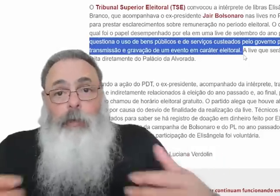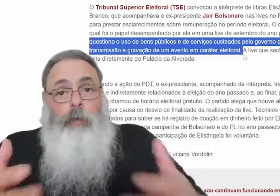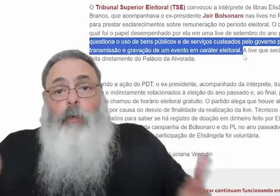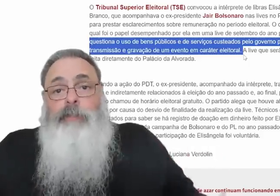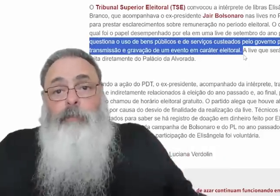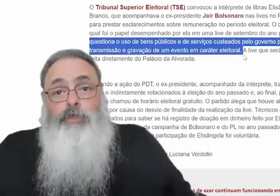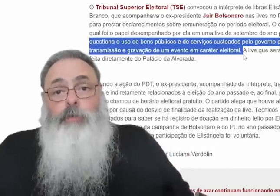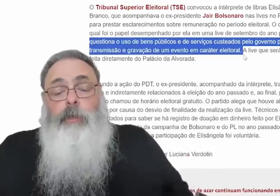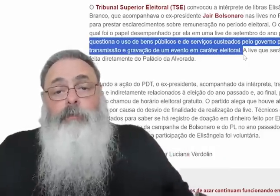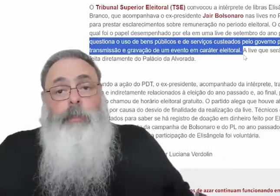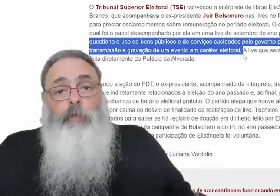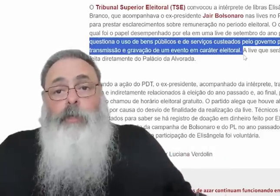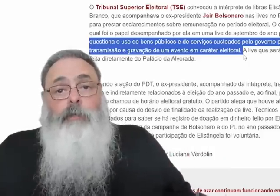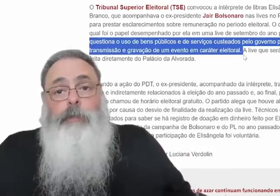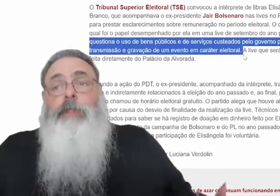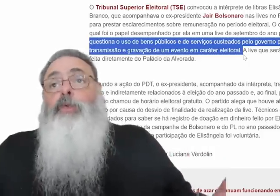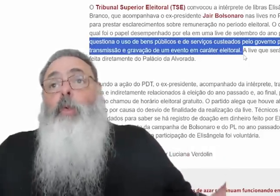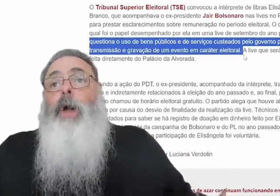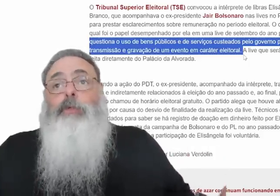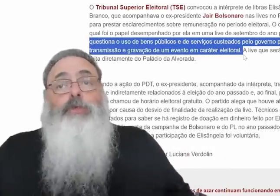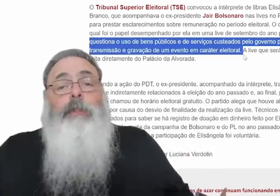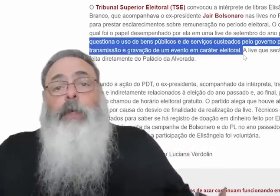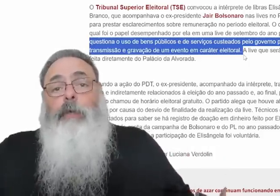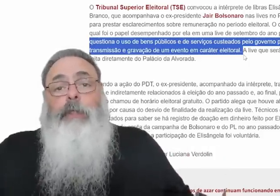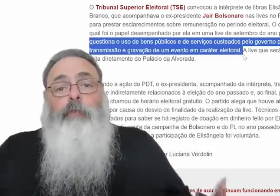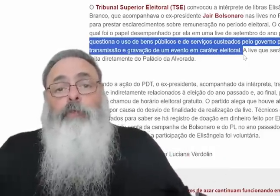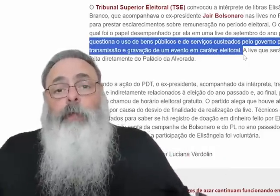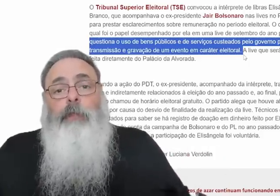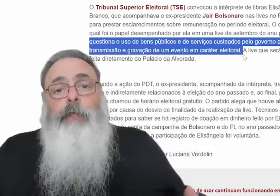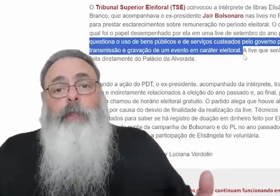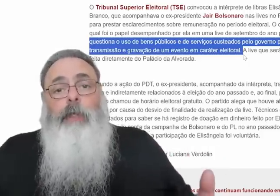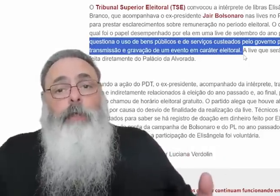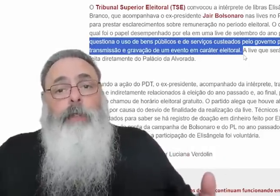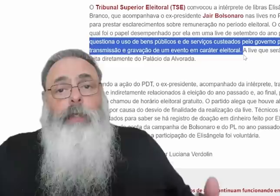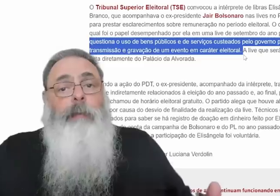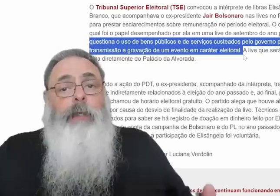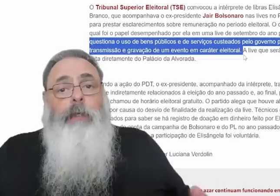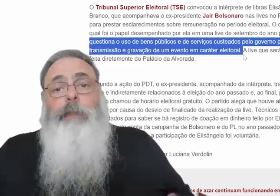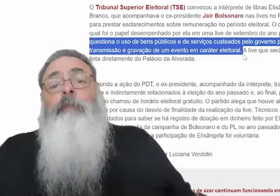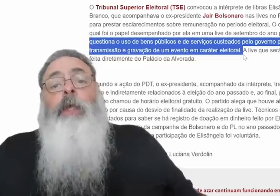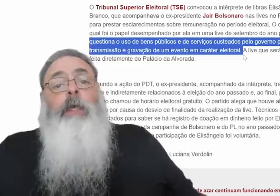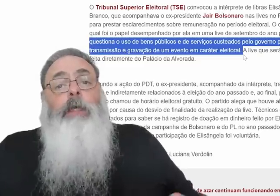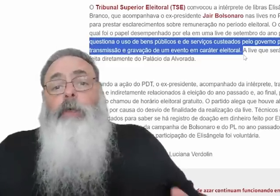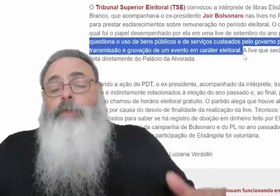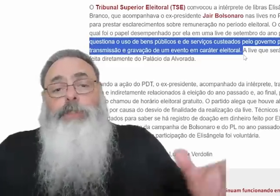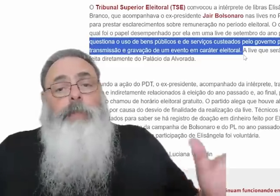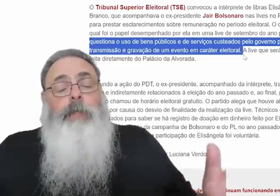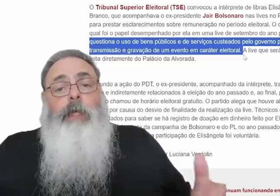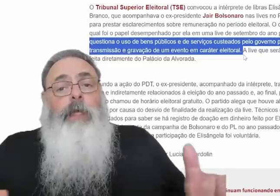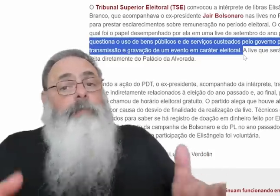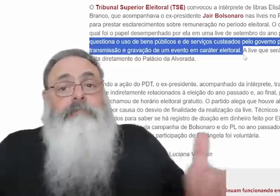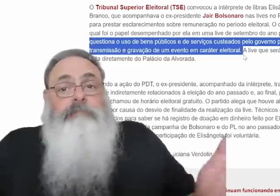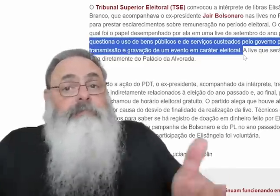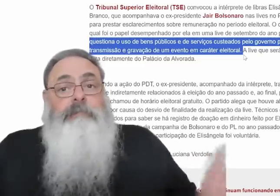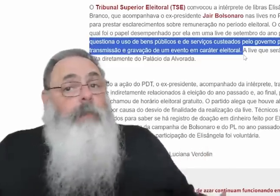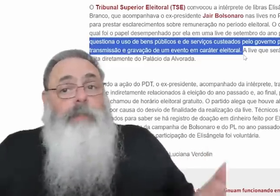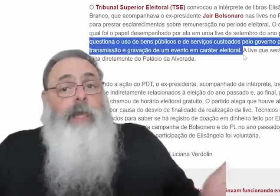Live? Igual esse vídeo que eu tô gravando aqui. Eu tô gravando isso aqui num quarto de hotel aqui em Fort Lauderdale, aqui em Miami. Ou seja,